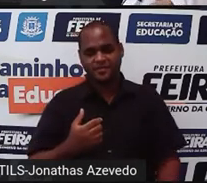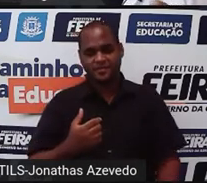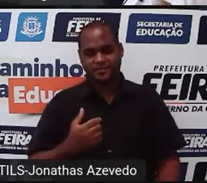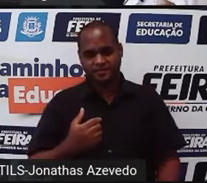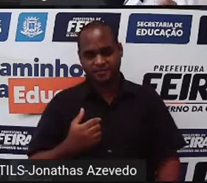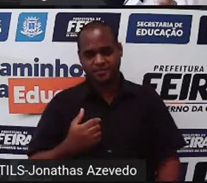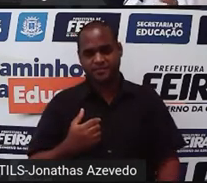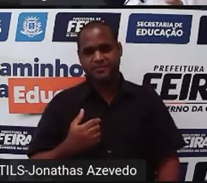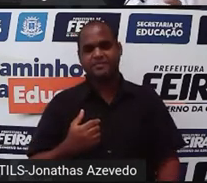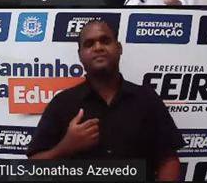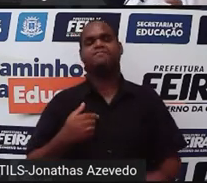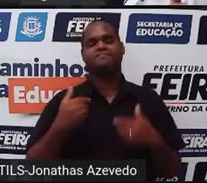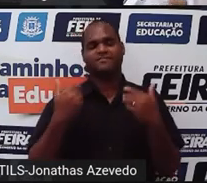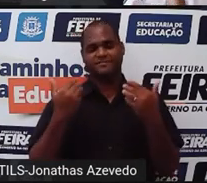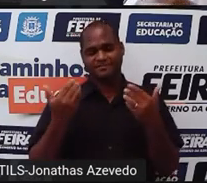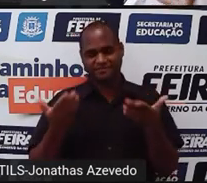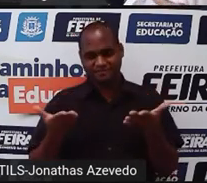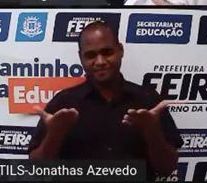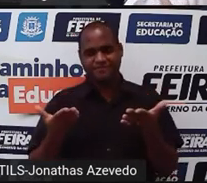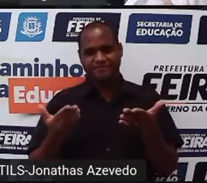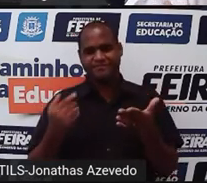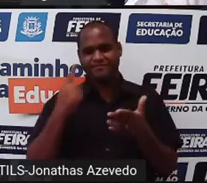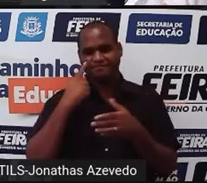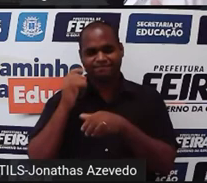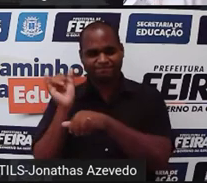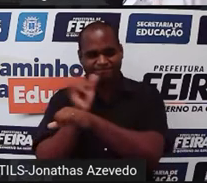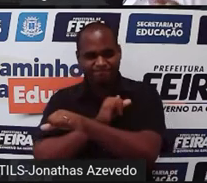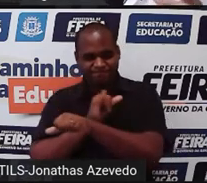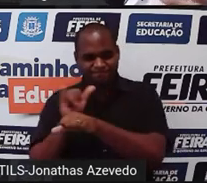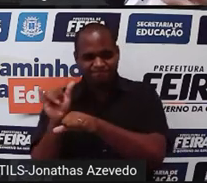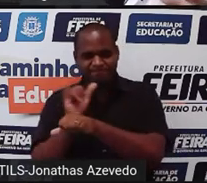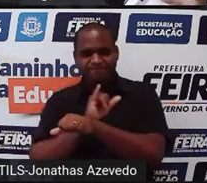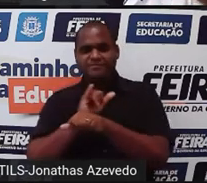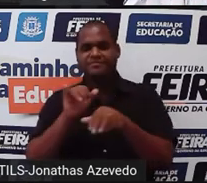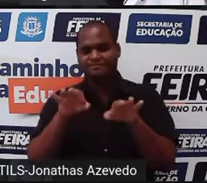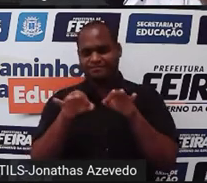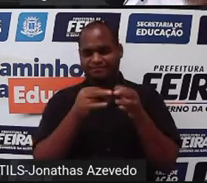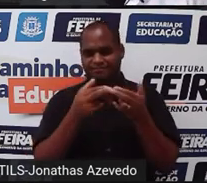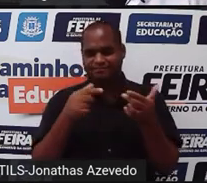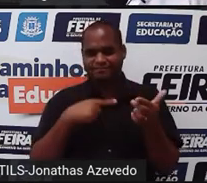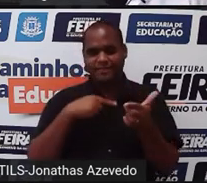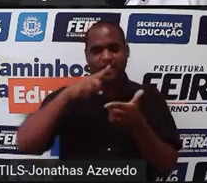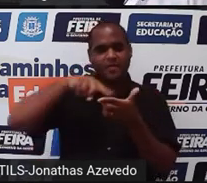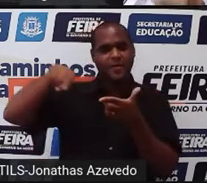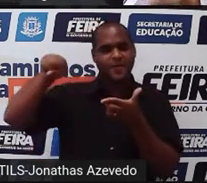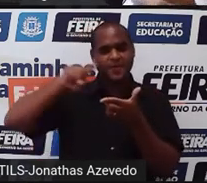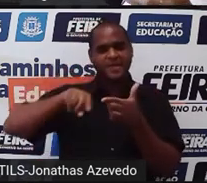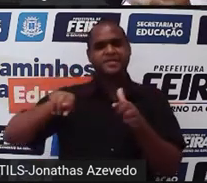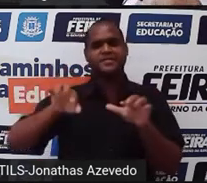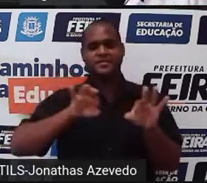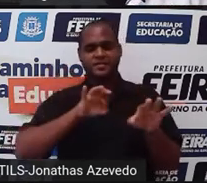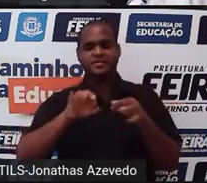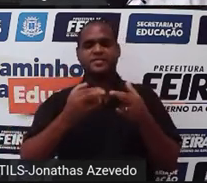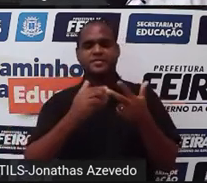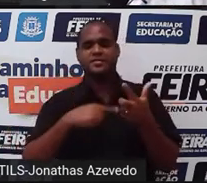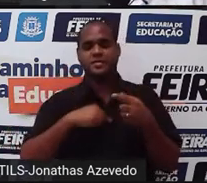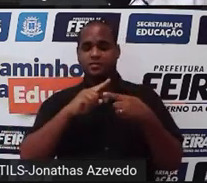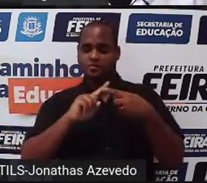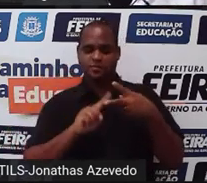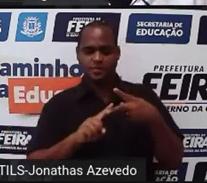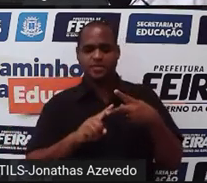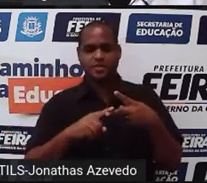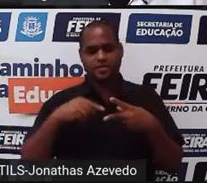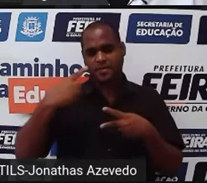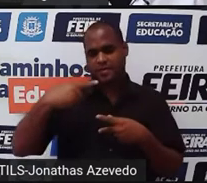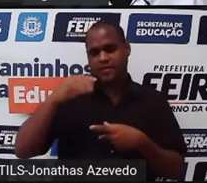Então a minha estratégia aqui é tentar resolver o problema com essas duas equações de primeiro